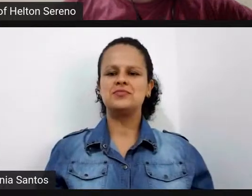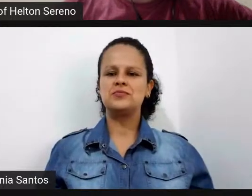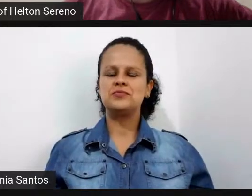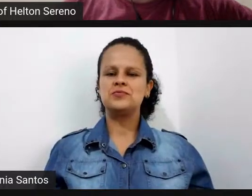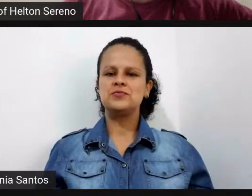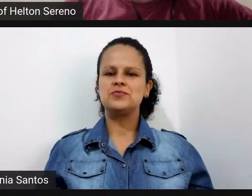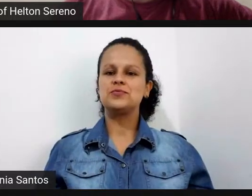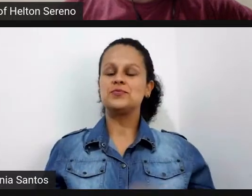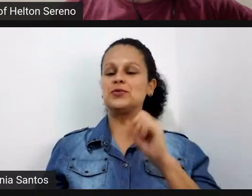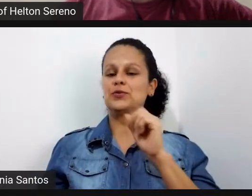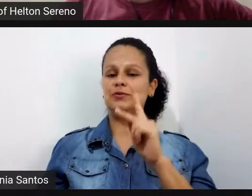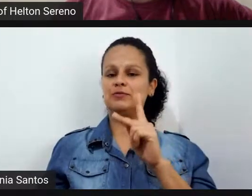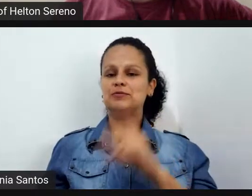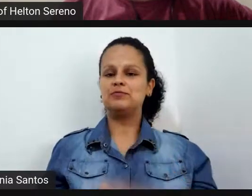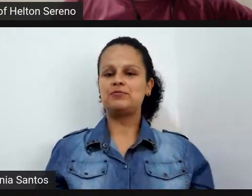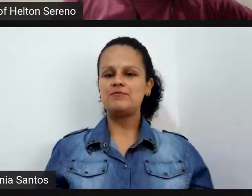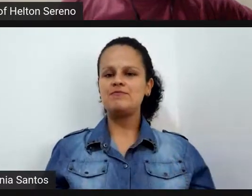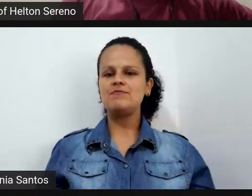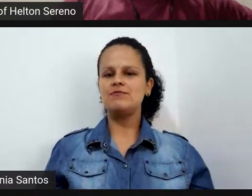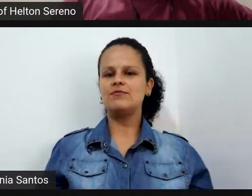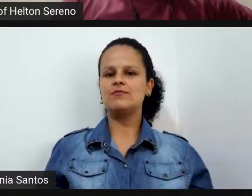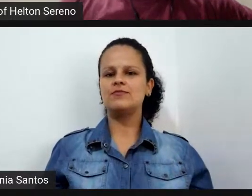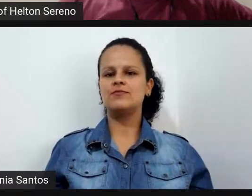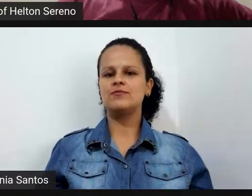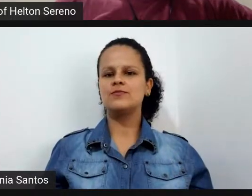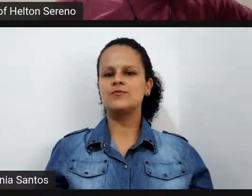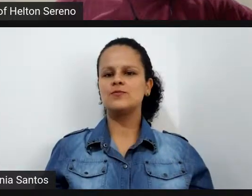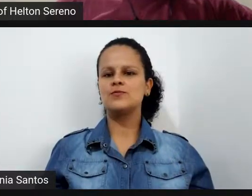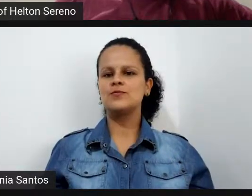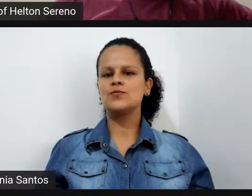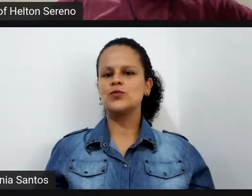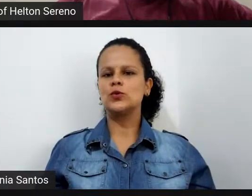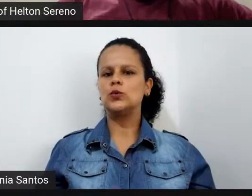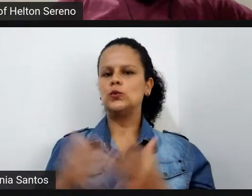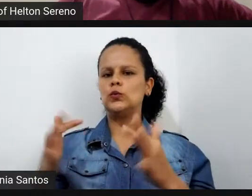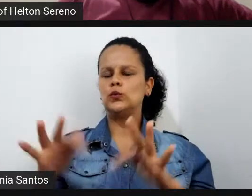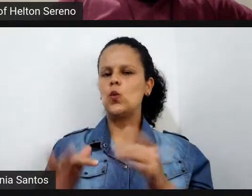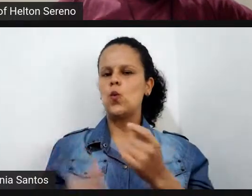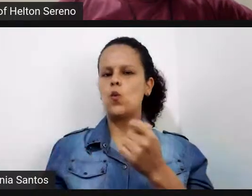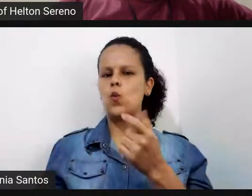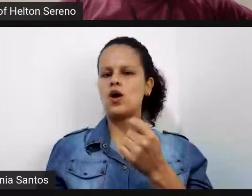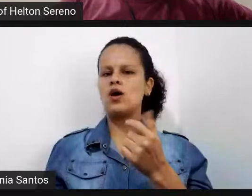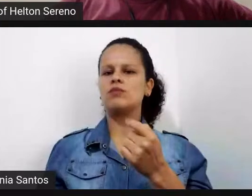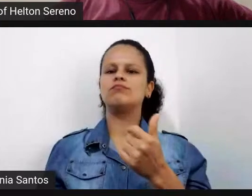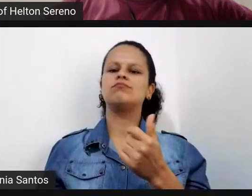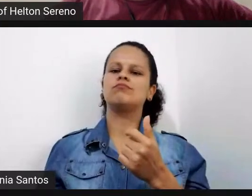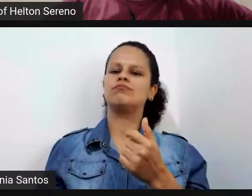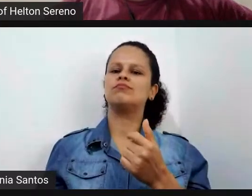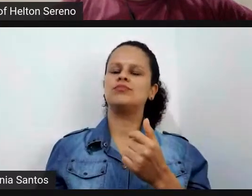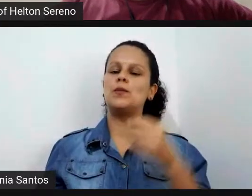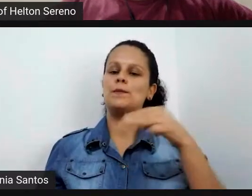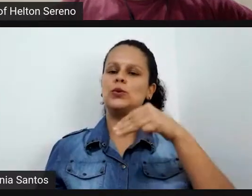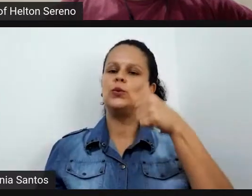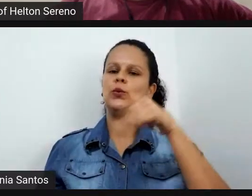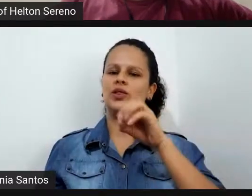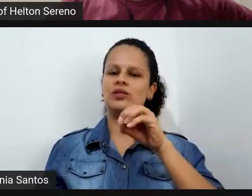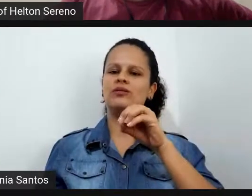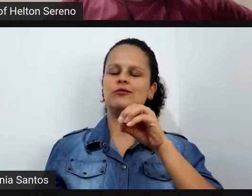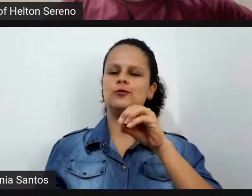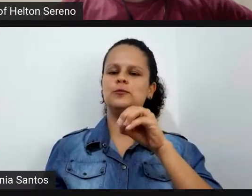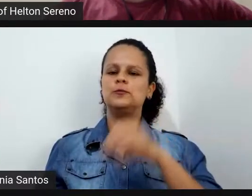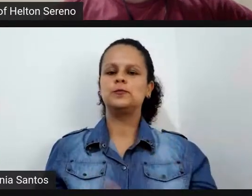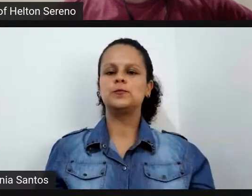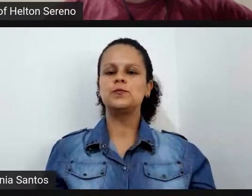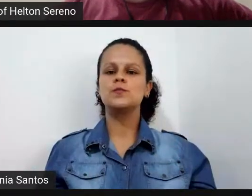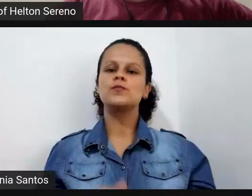ok aqui gente já está quase encerrando faltam 10 minutinhos né nós temos